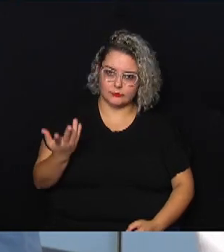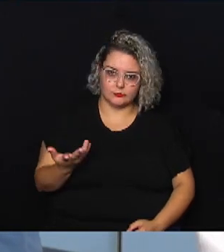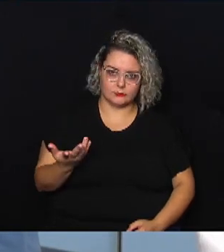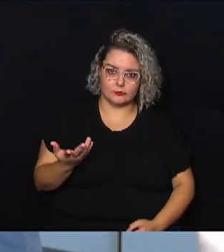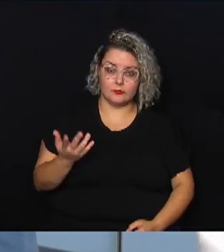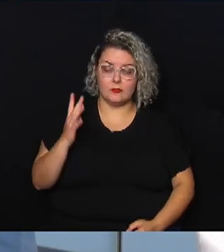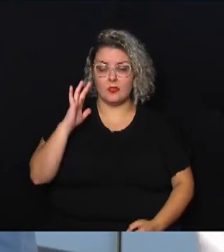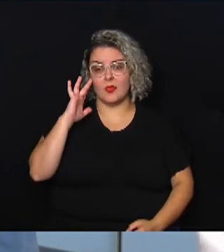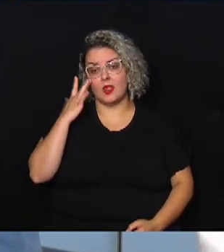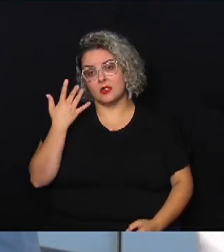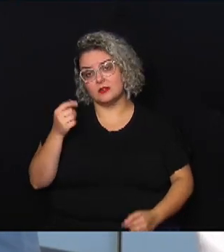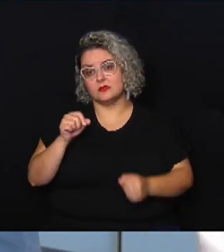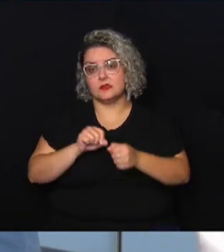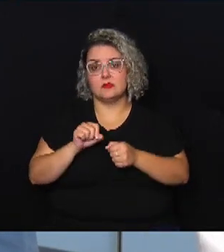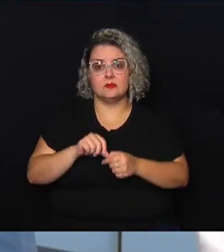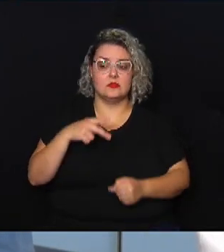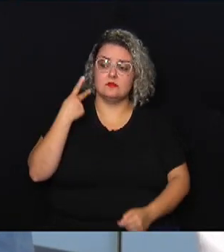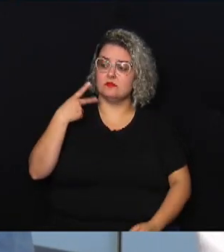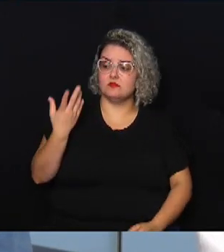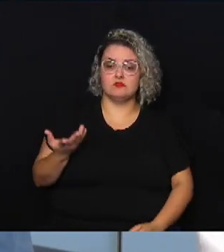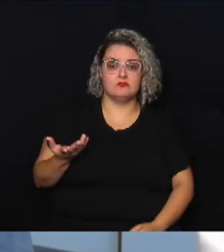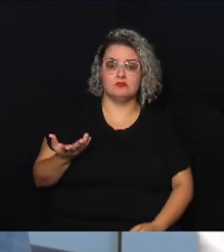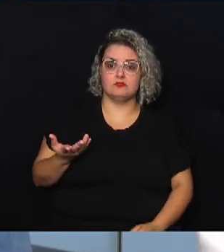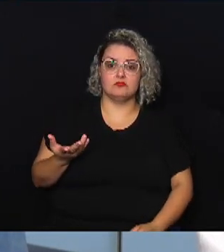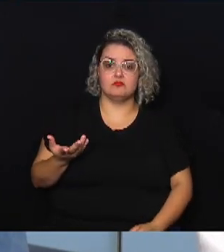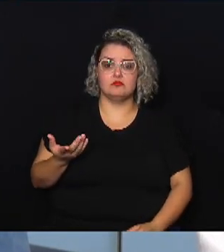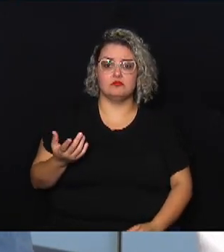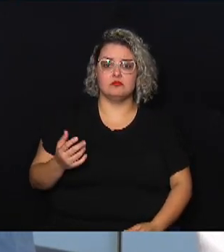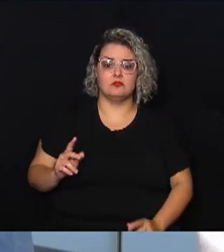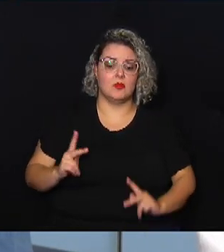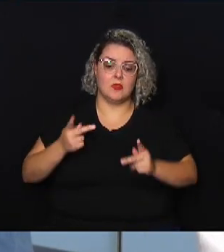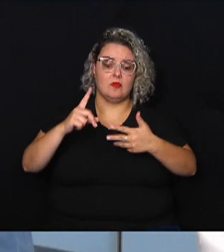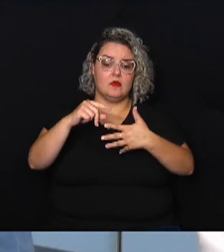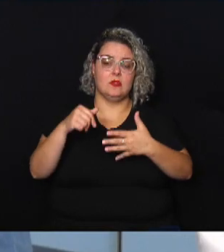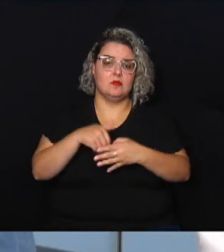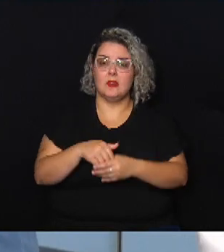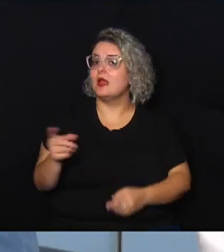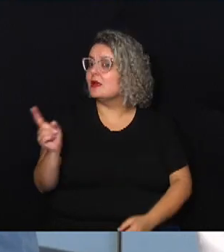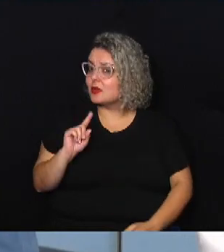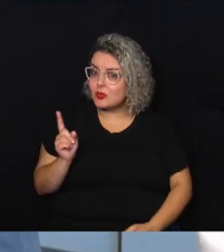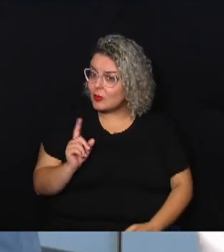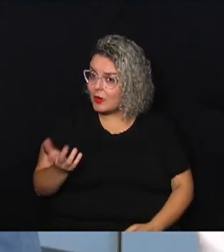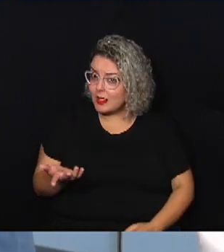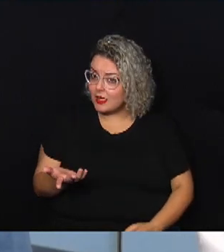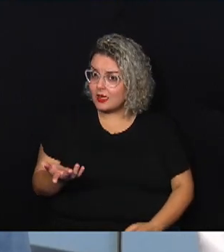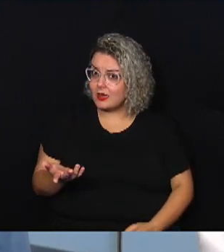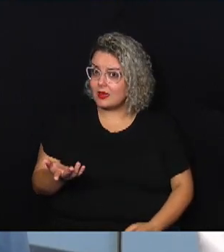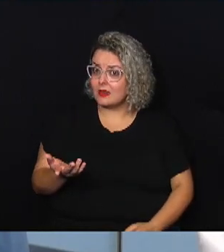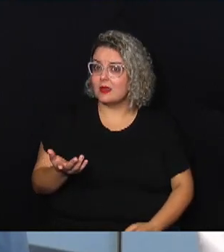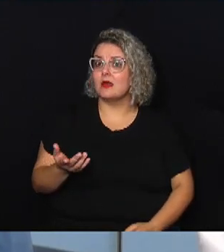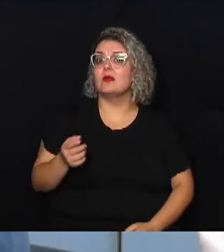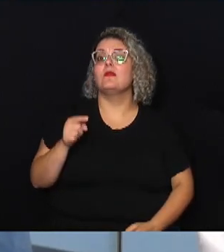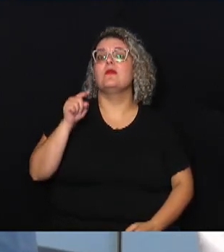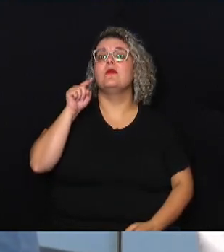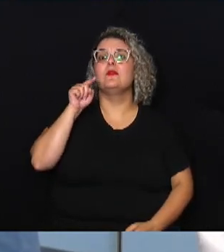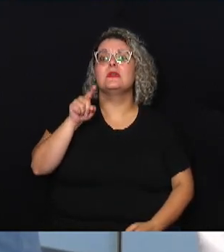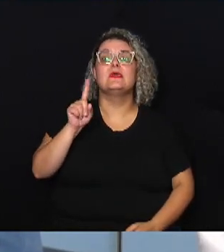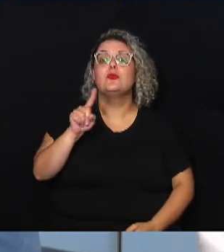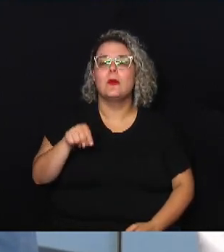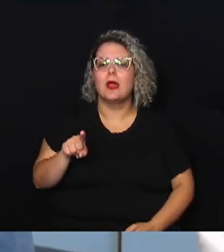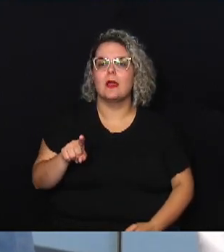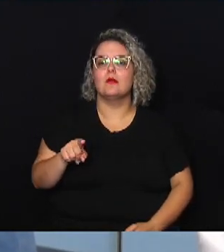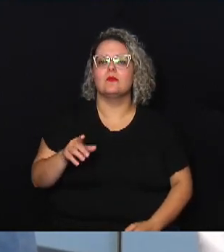acha que fazer política é ganhar uma eleição não é isso você não é você está na sua missão